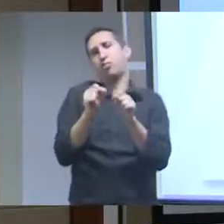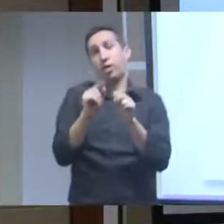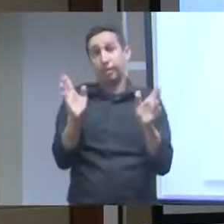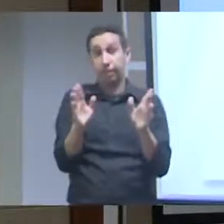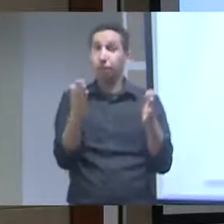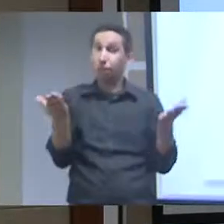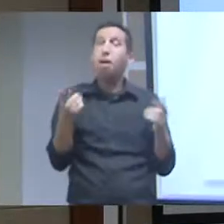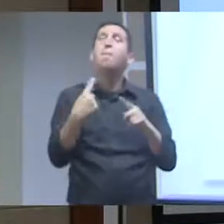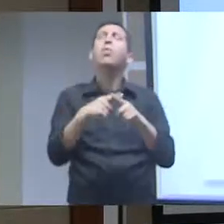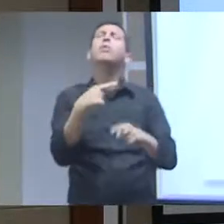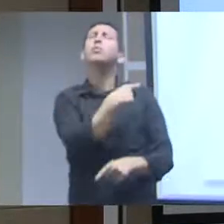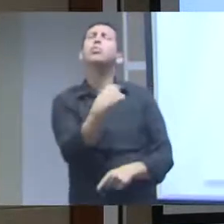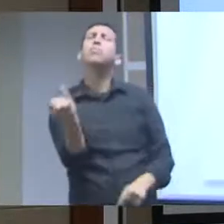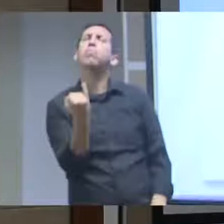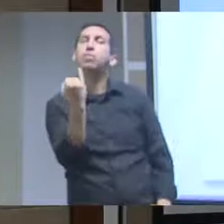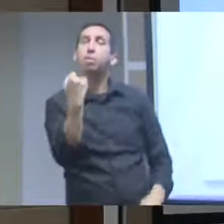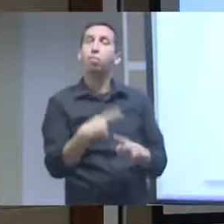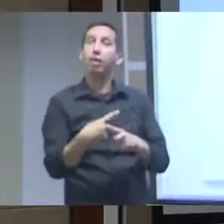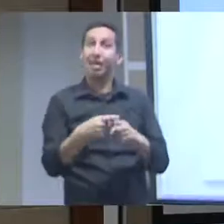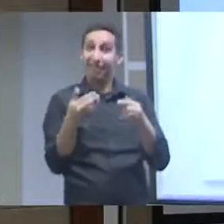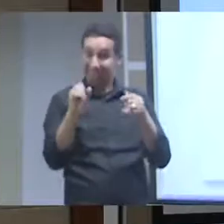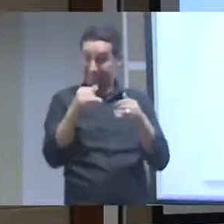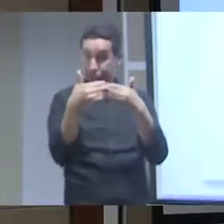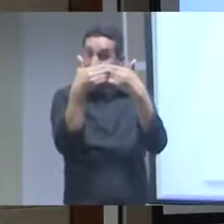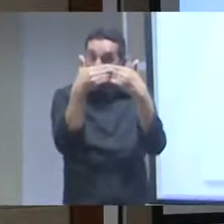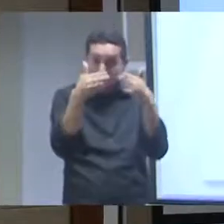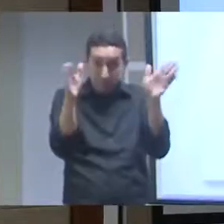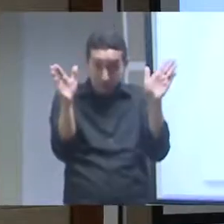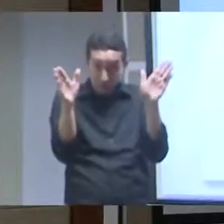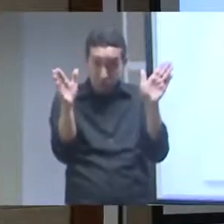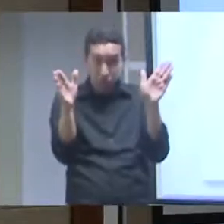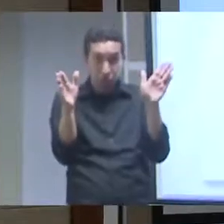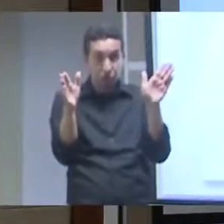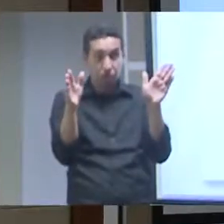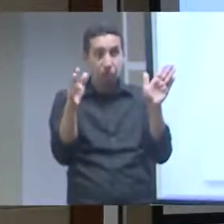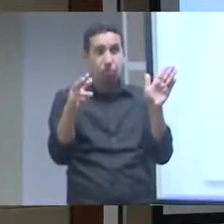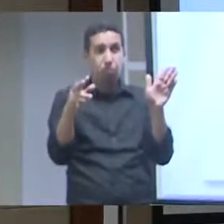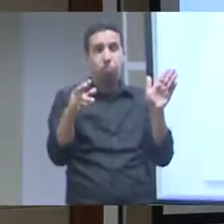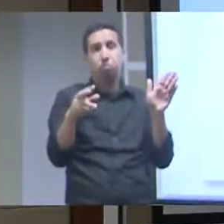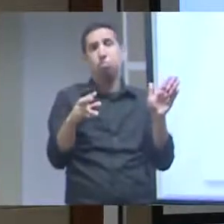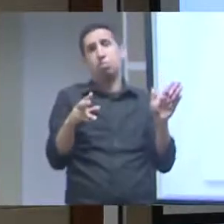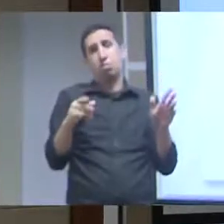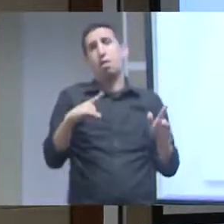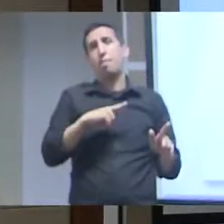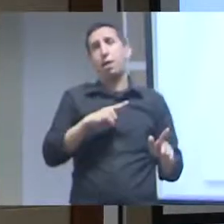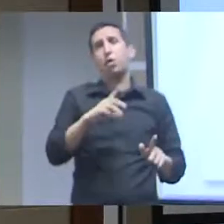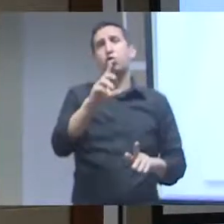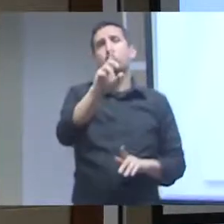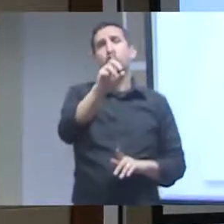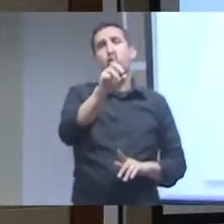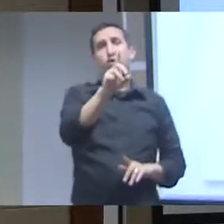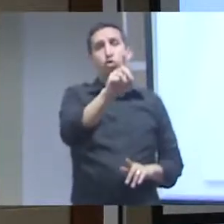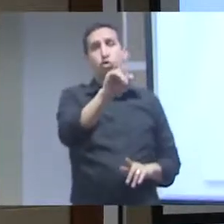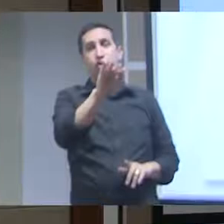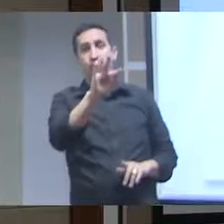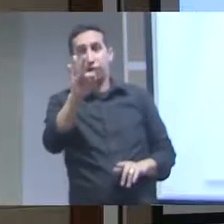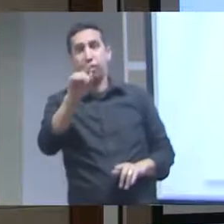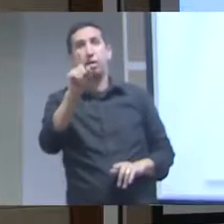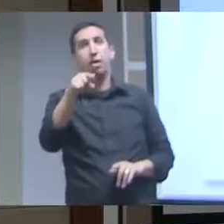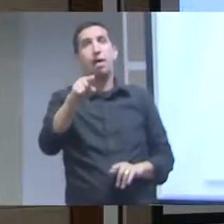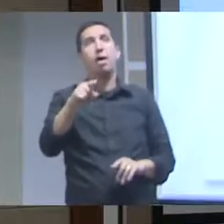para o DIBF consumir que é esse repositório global virou uma das metas de biodiversidade